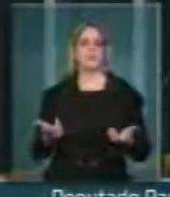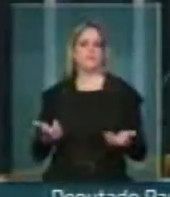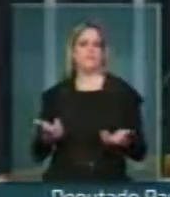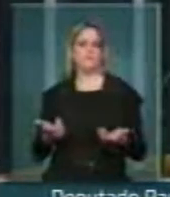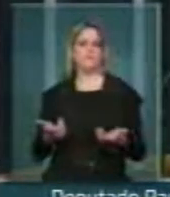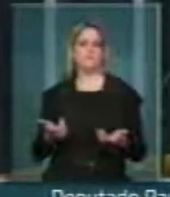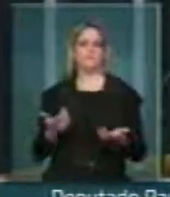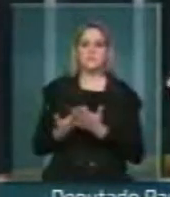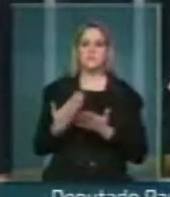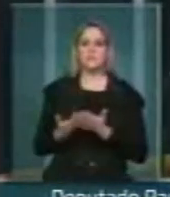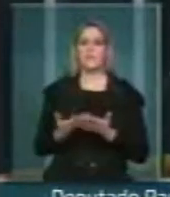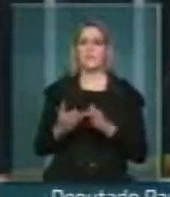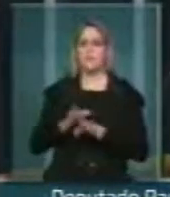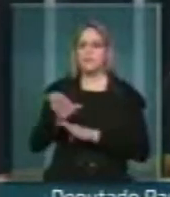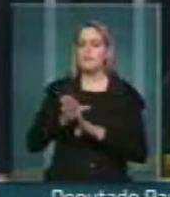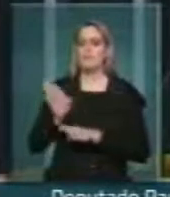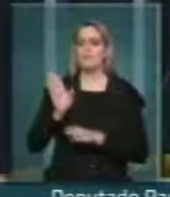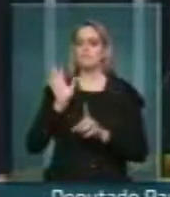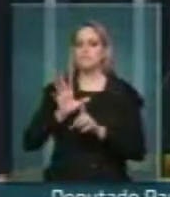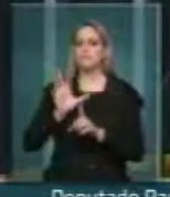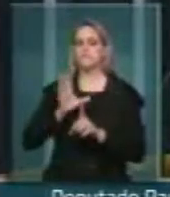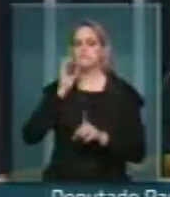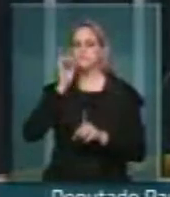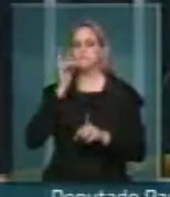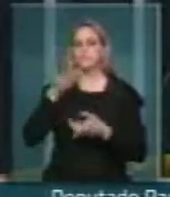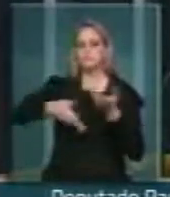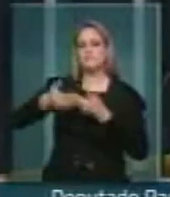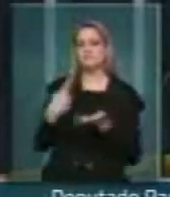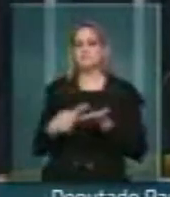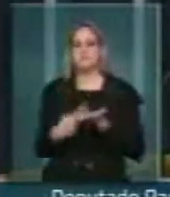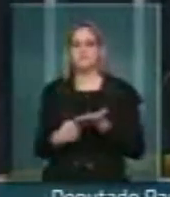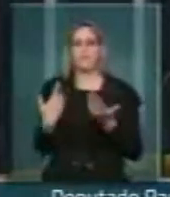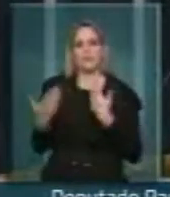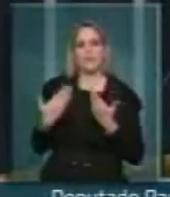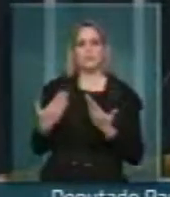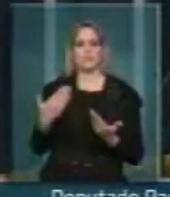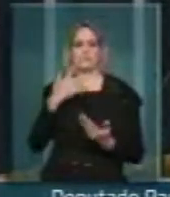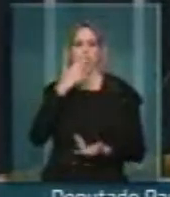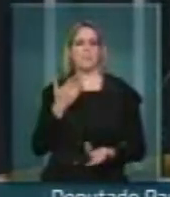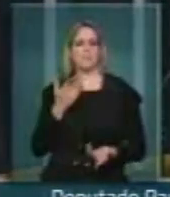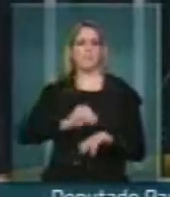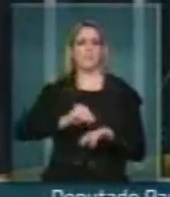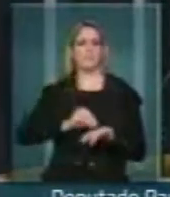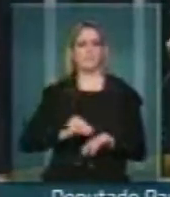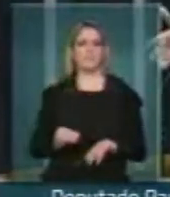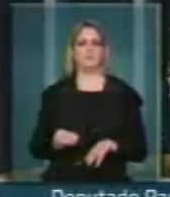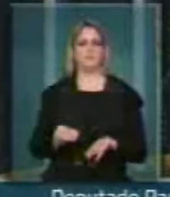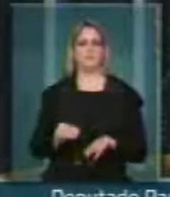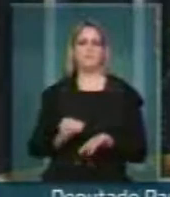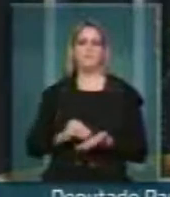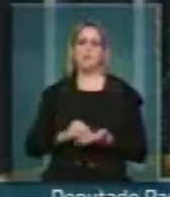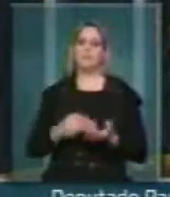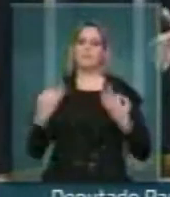suficiente para instruir de forma mais adequada